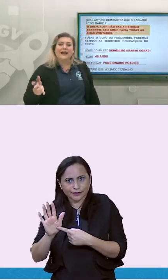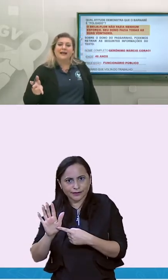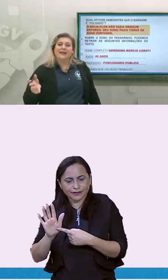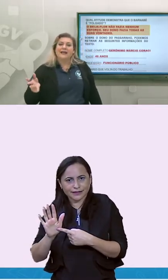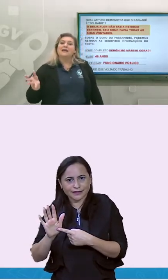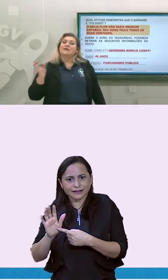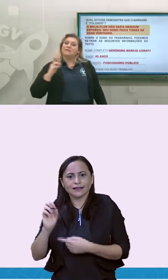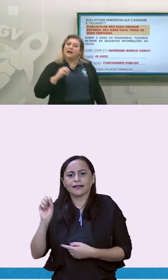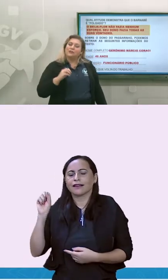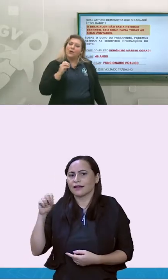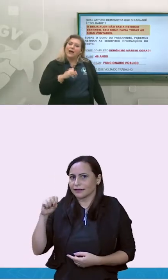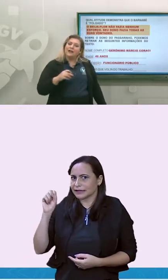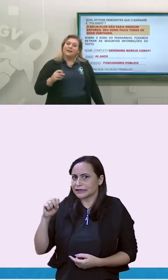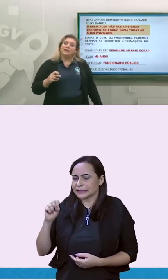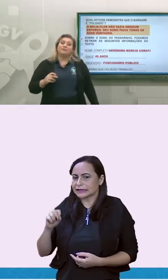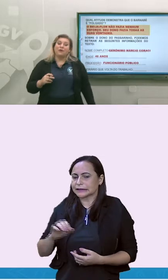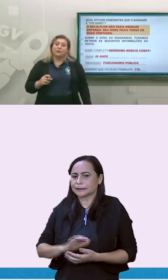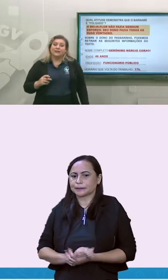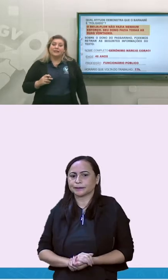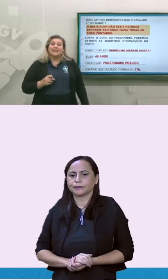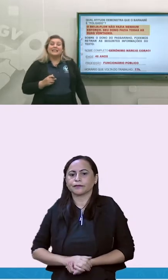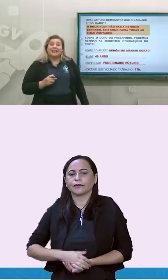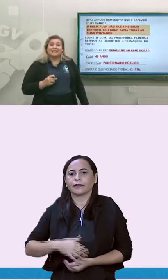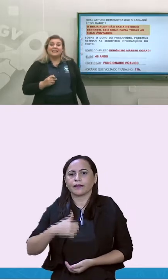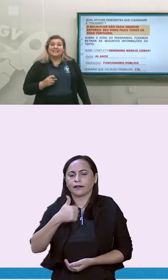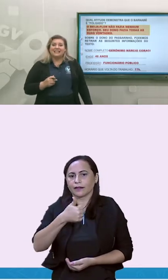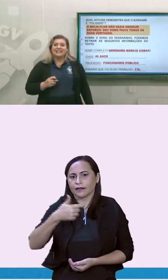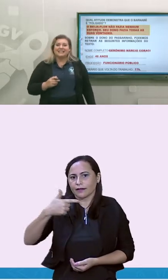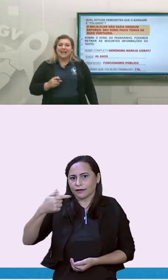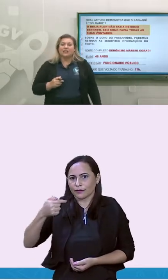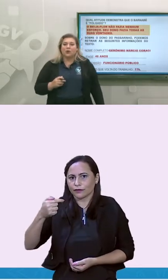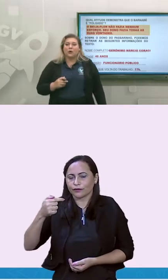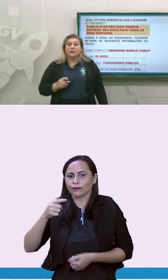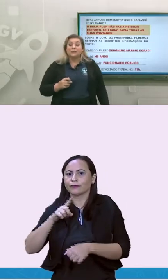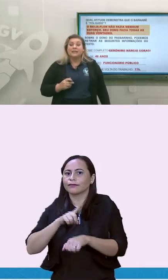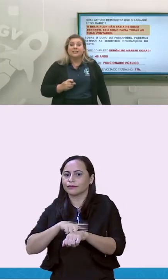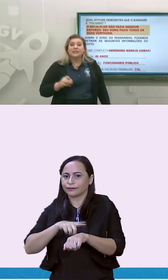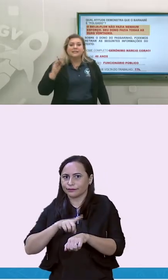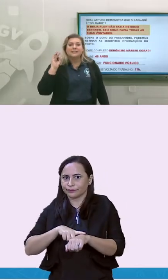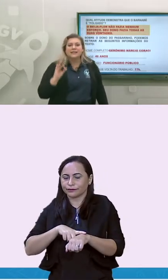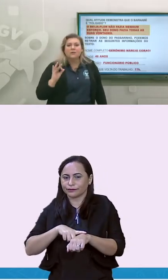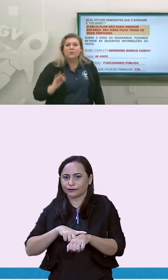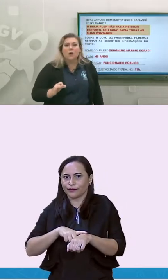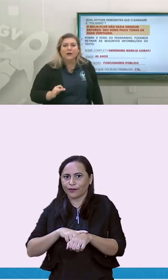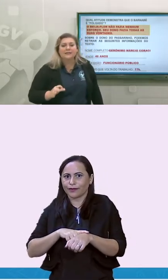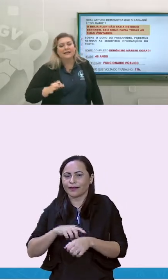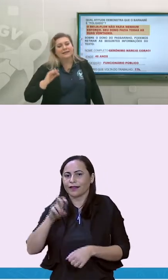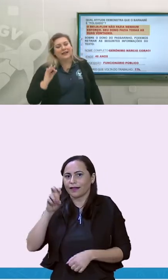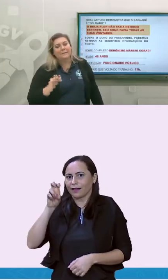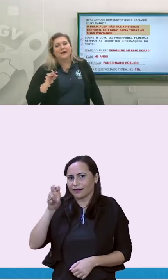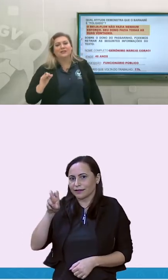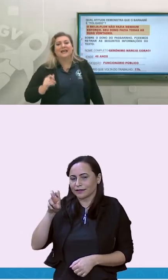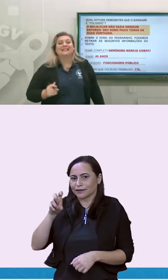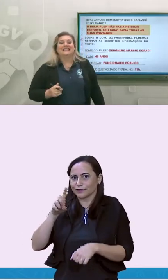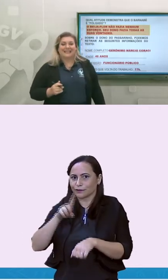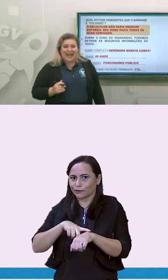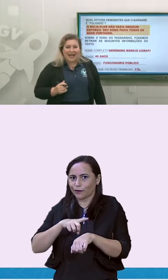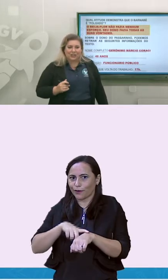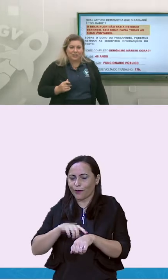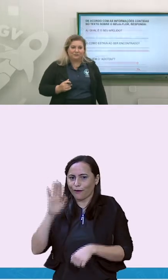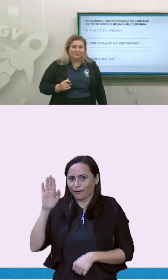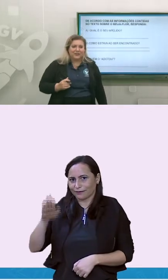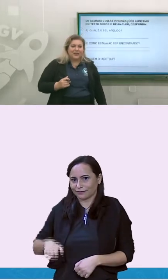Barnabé lá, né? Fala do horário que ele volta, que é as 17 horas. Ou seja, 5 horas da parte da